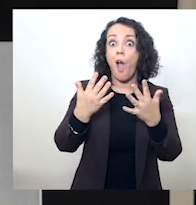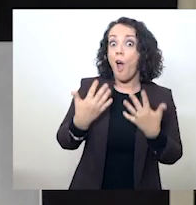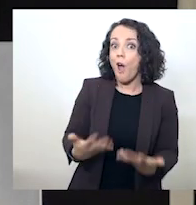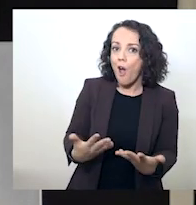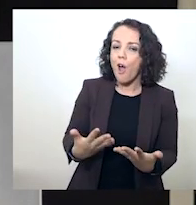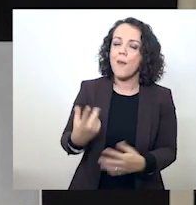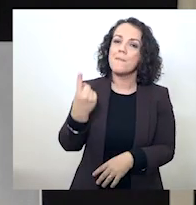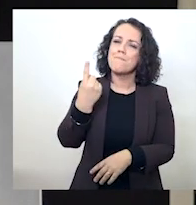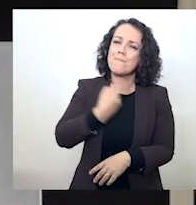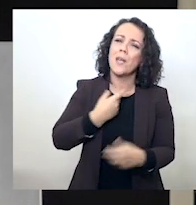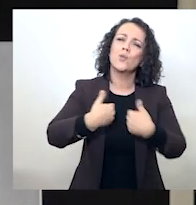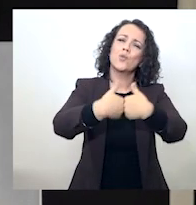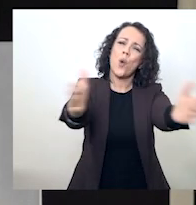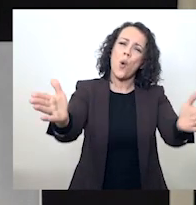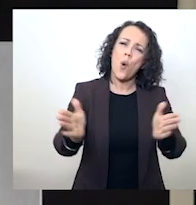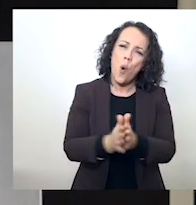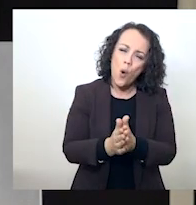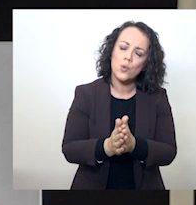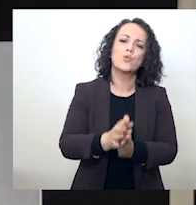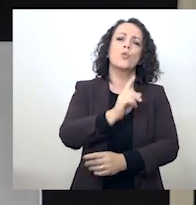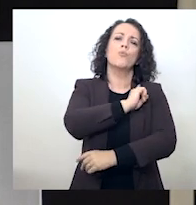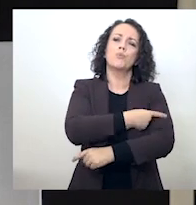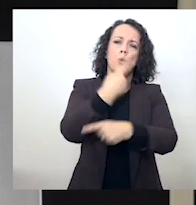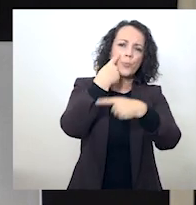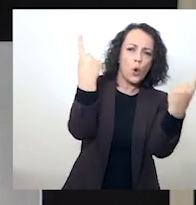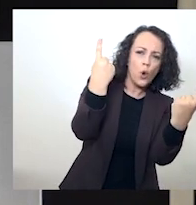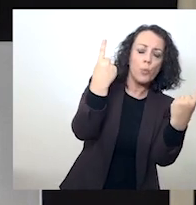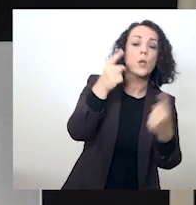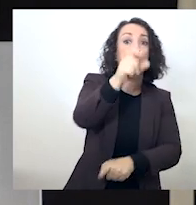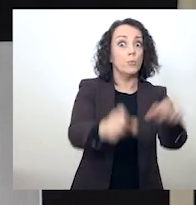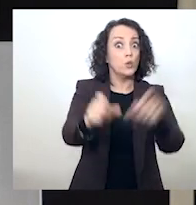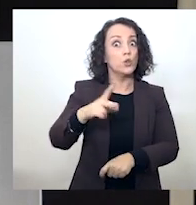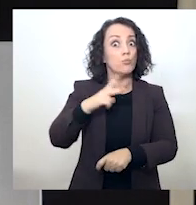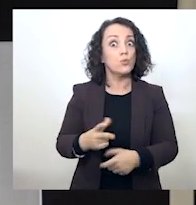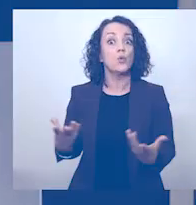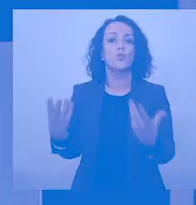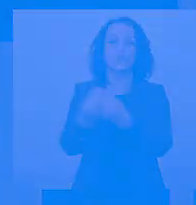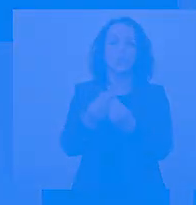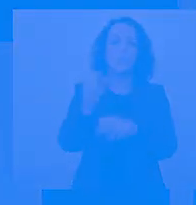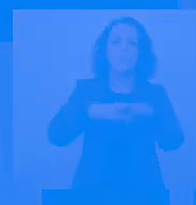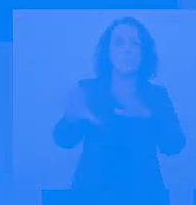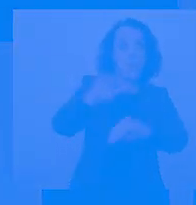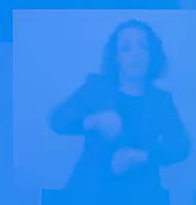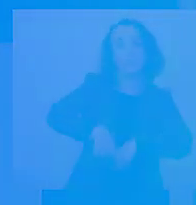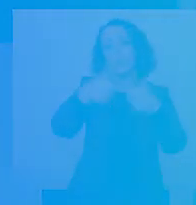de fazermos todos, poderes públicos e portugueses, mais e melhor.